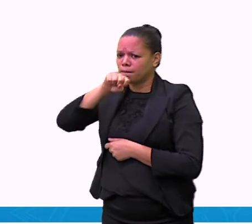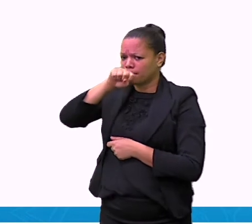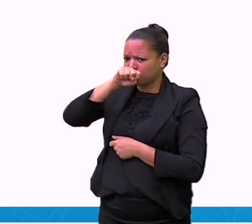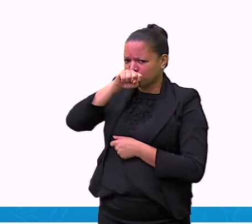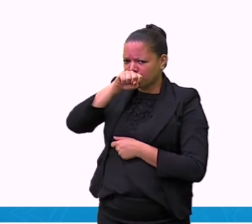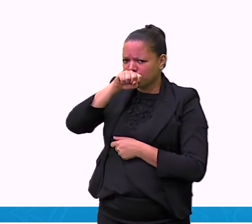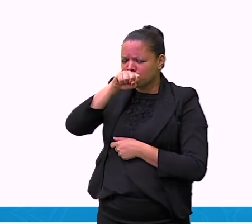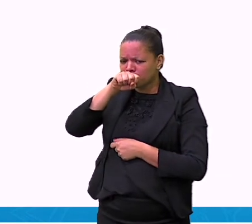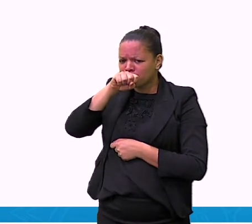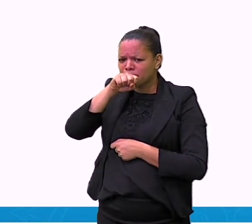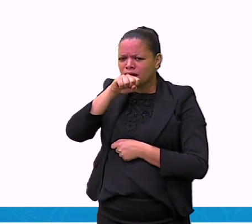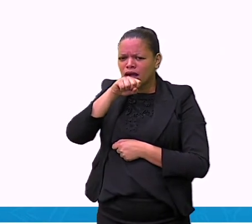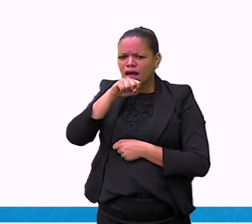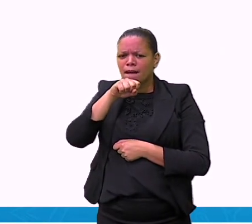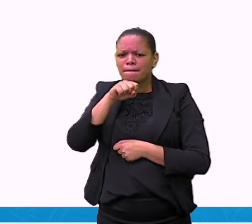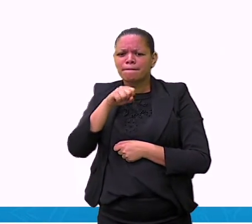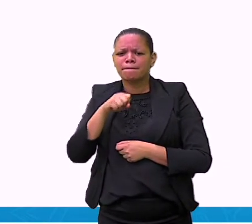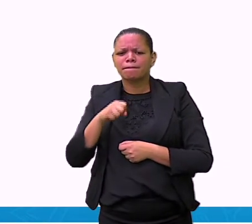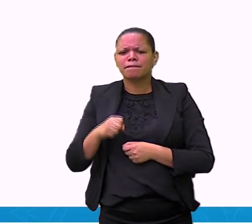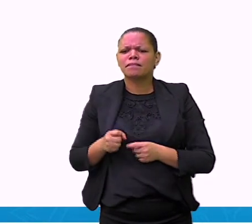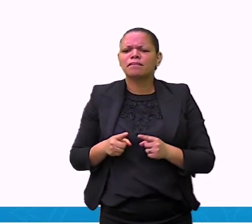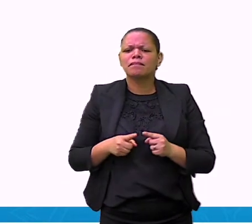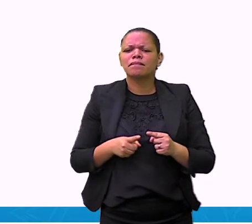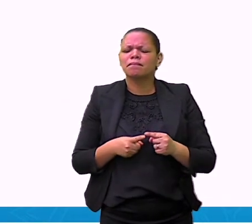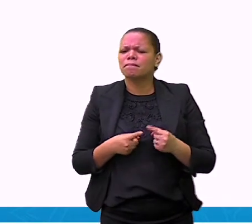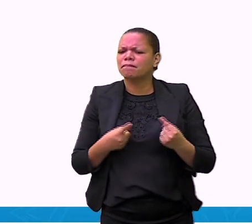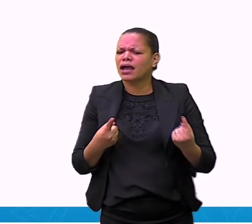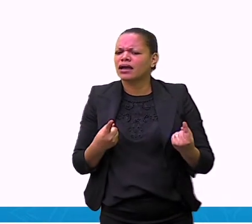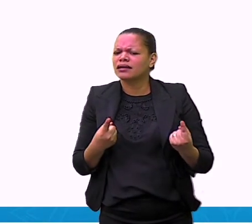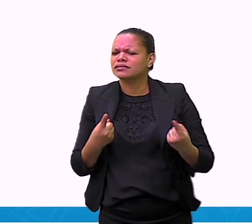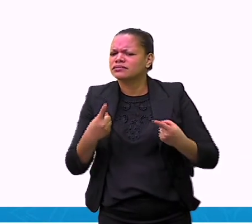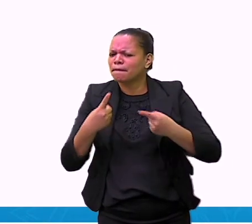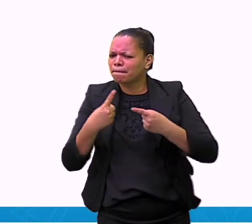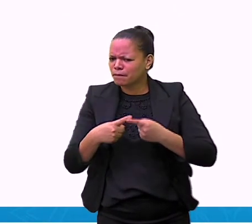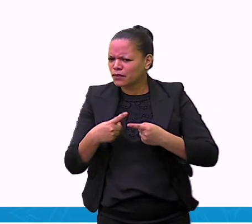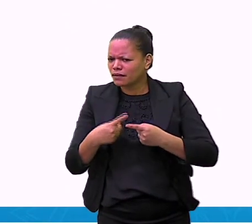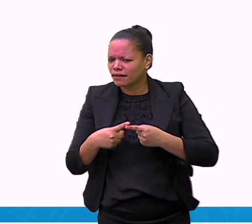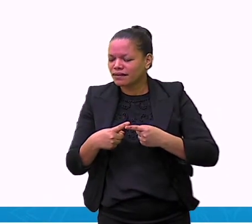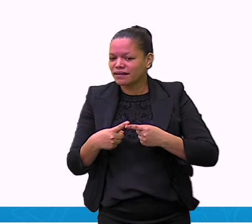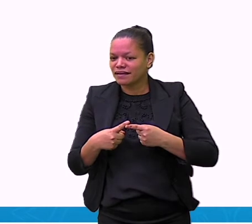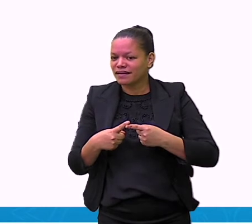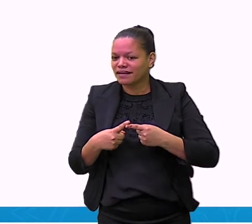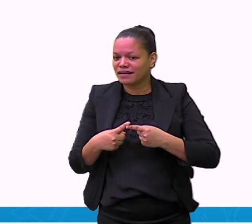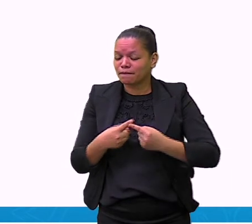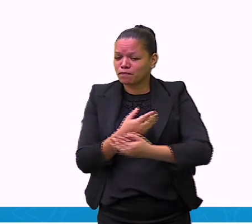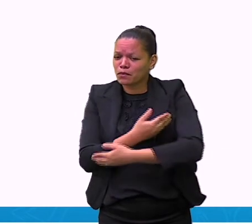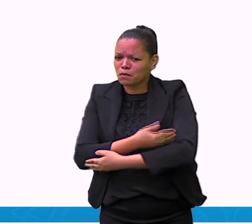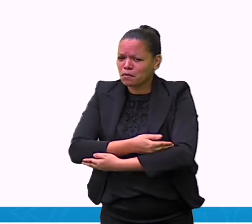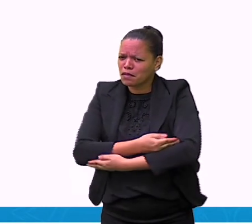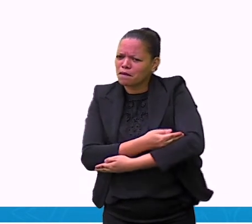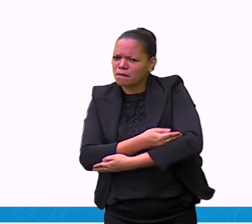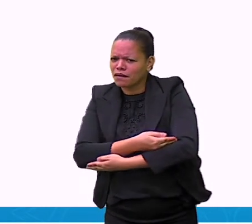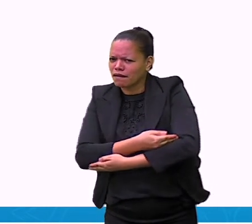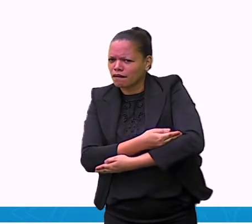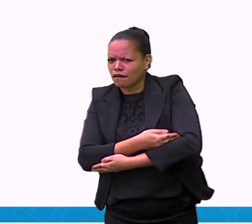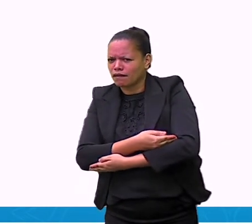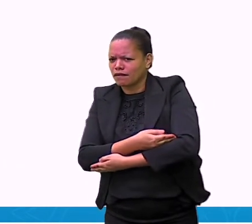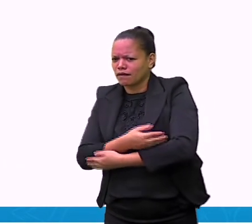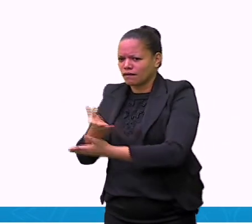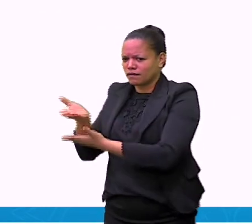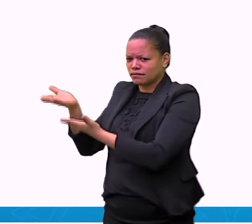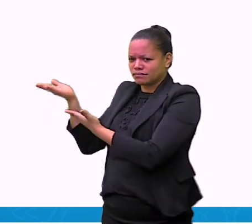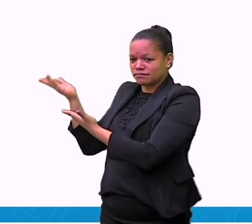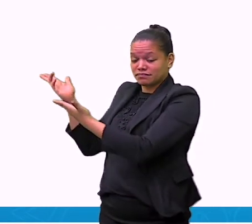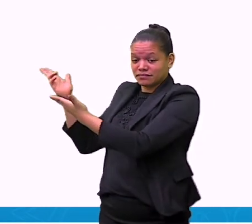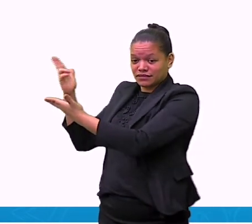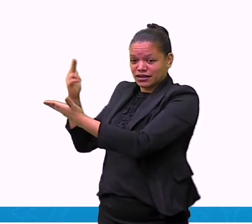da mãe. Ah, então o macaquinho está ali. Este chimpanzé que está ao